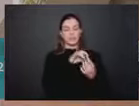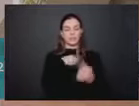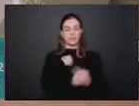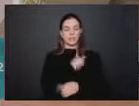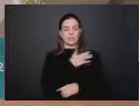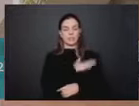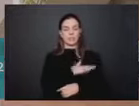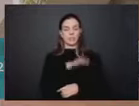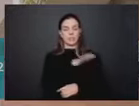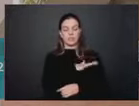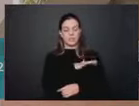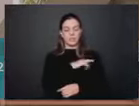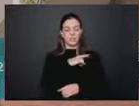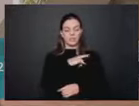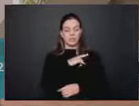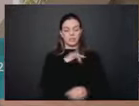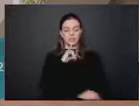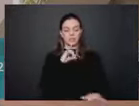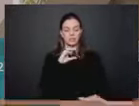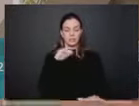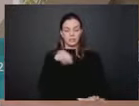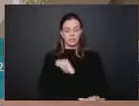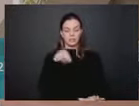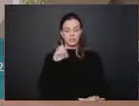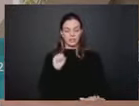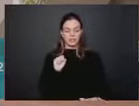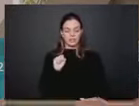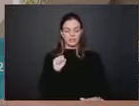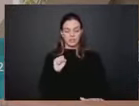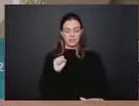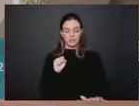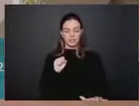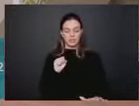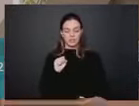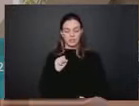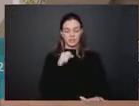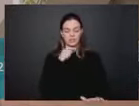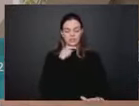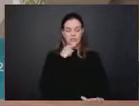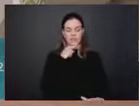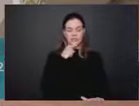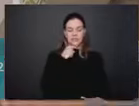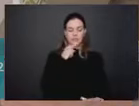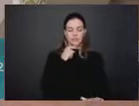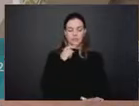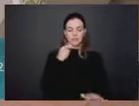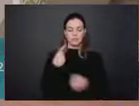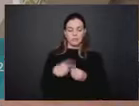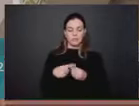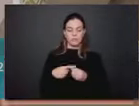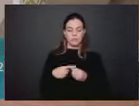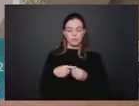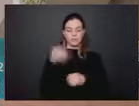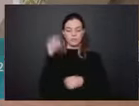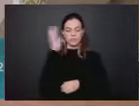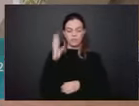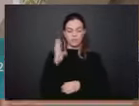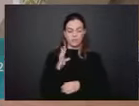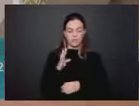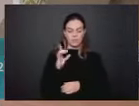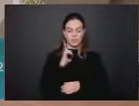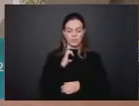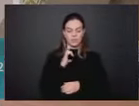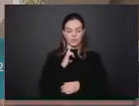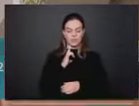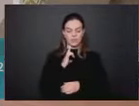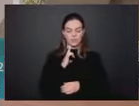ICMS em vários Estados e federação. Mas nenhum município brasileiro conta com código específico para atividade, o que trava o nosso